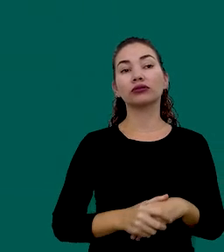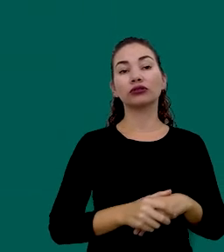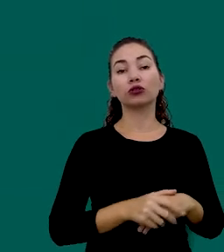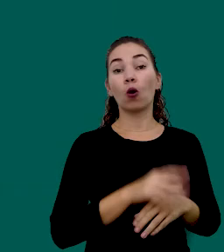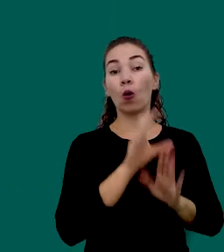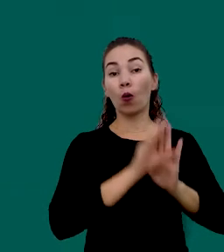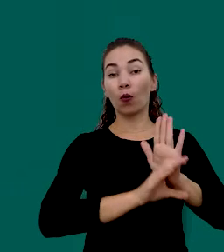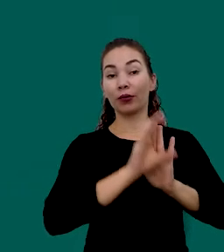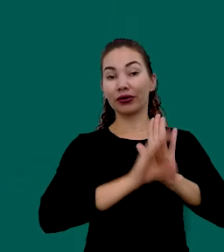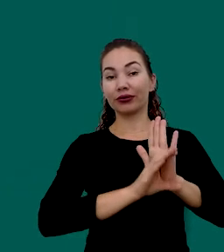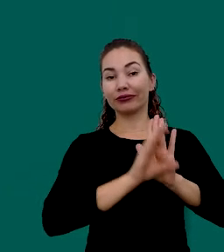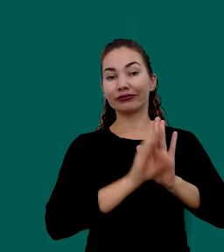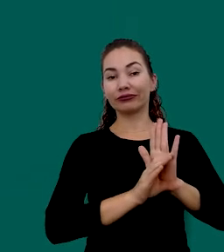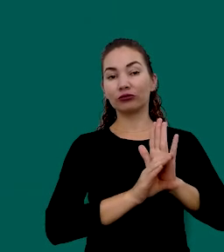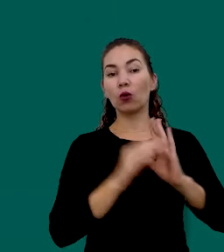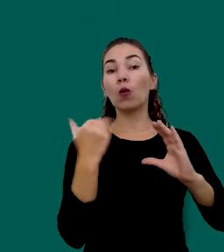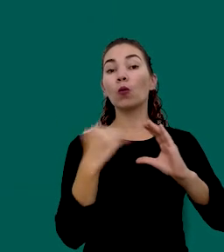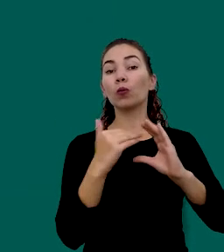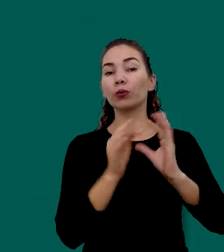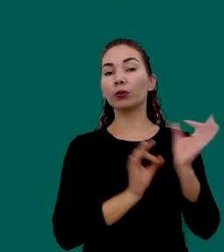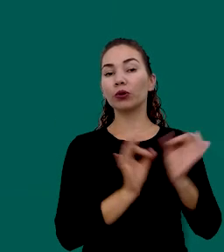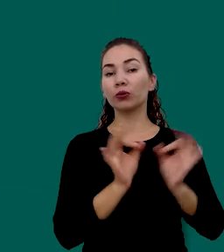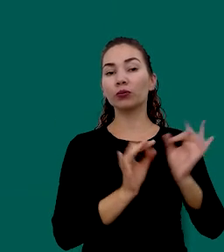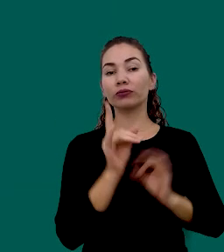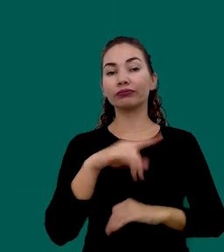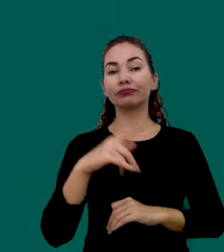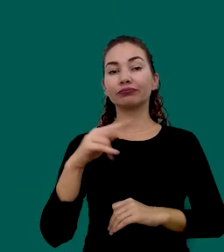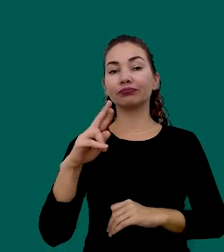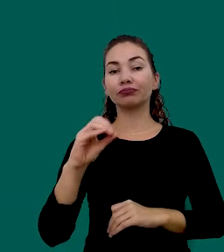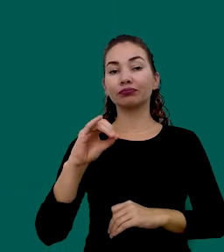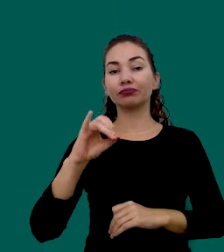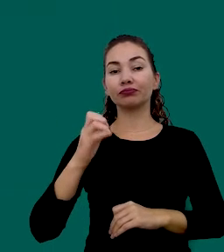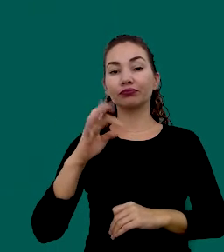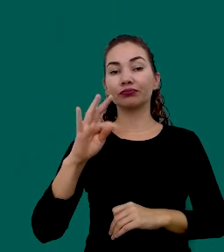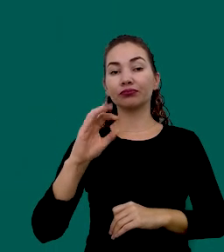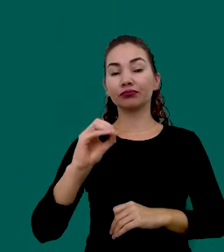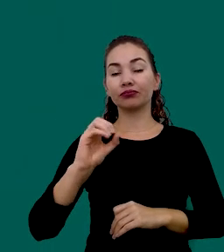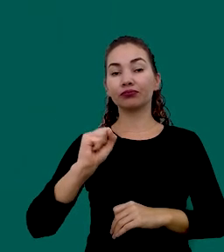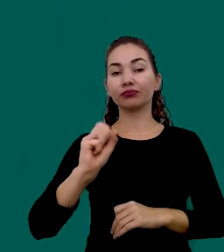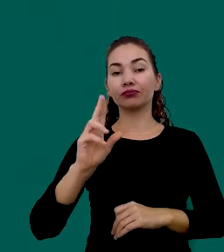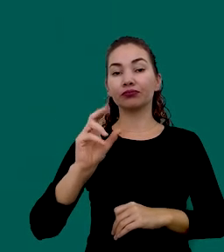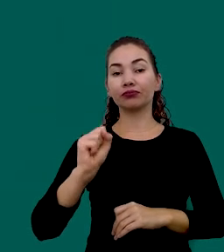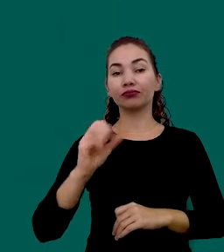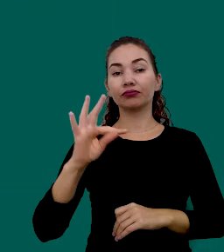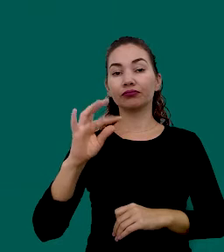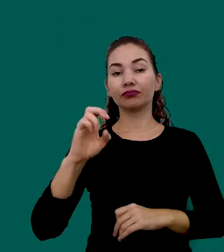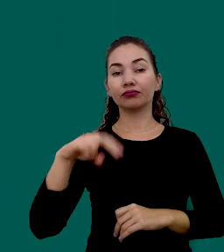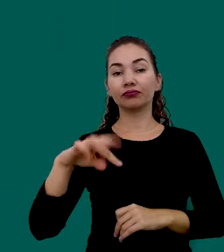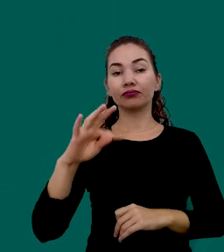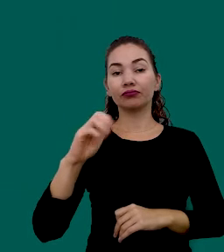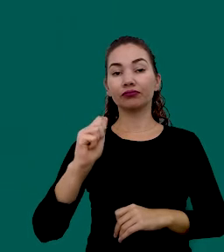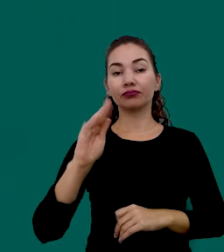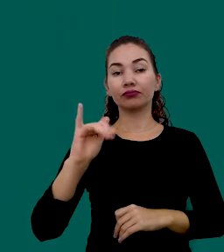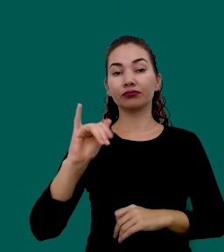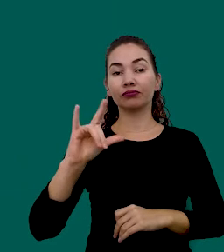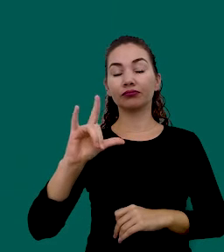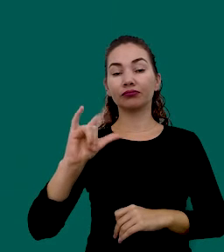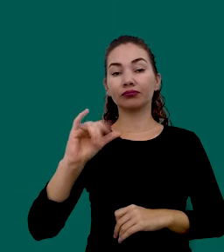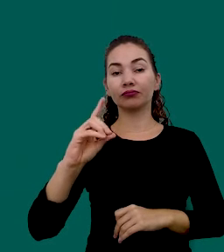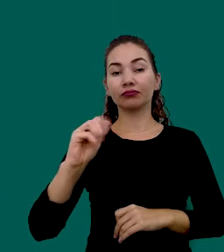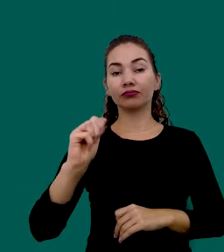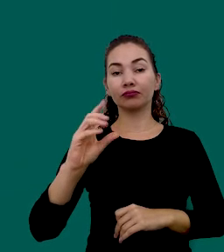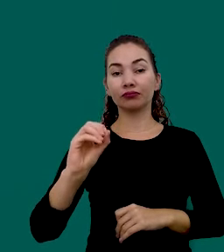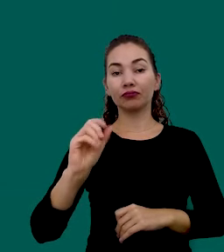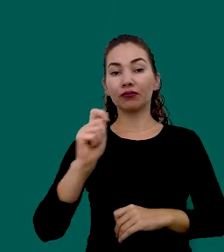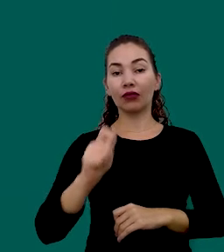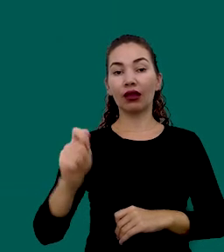o seu currículo O e-mail do projeto É projetosustentabilidade Arroba Fevale Ponto BR